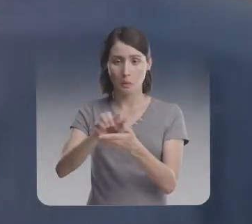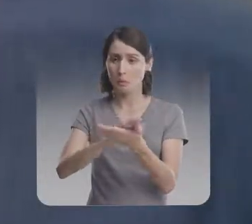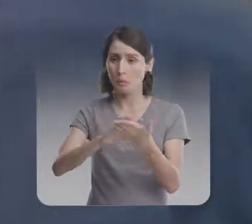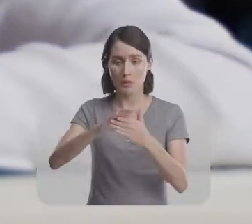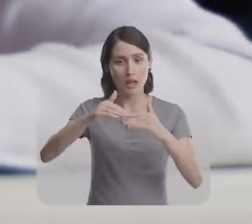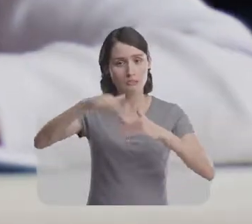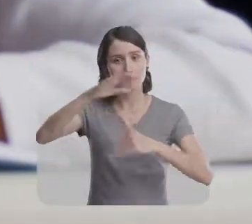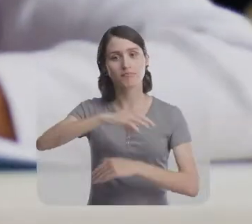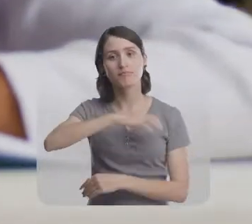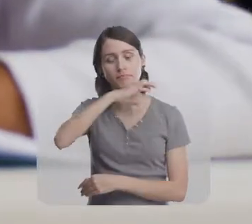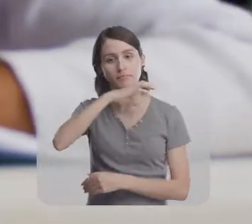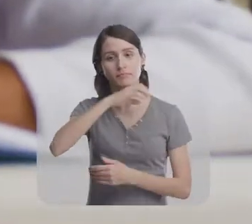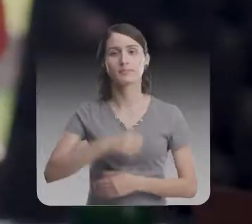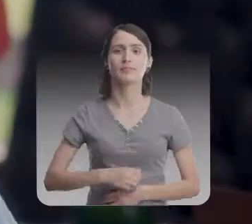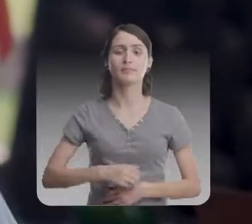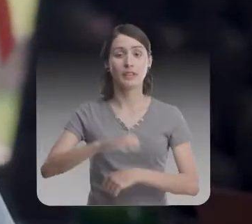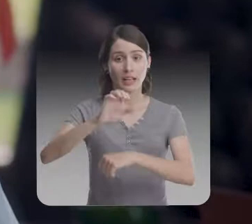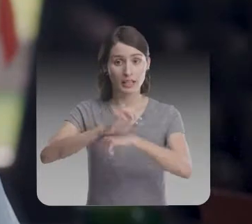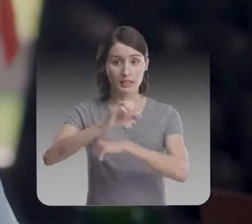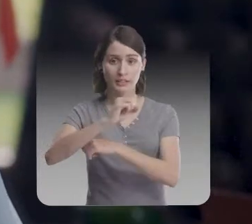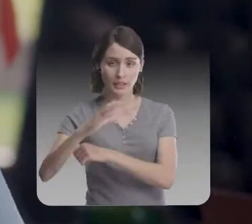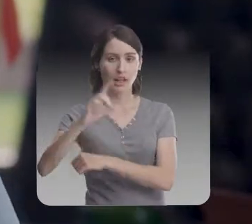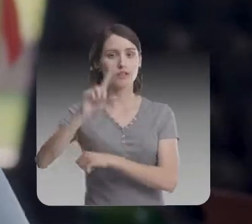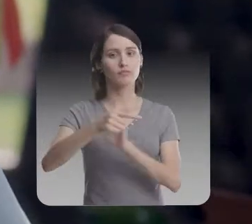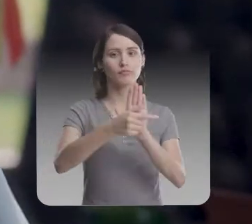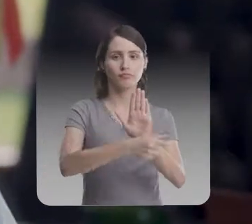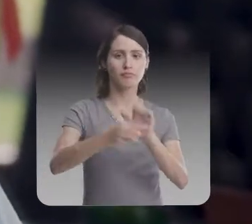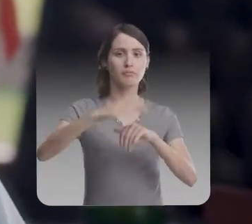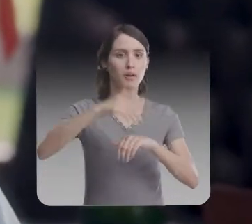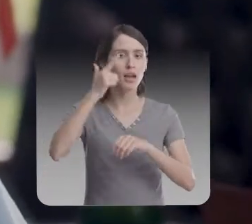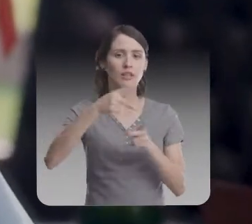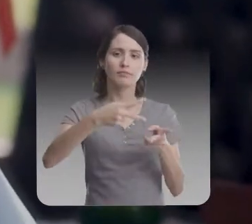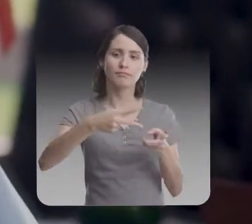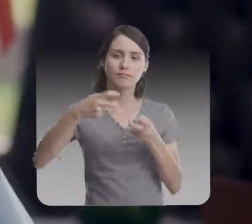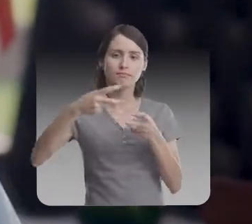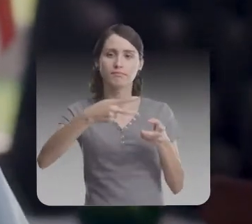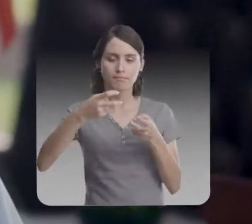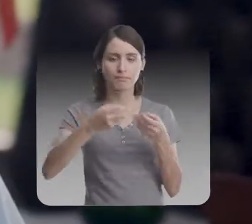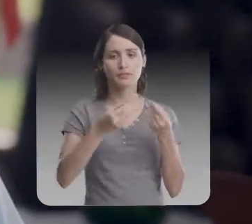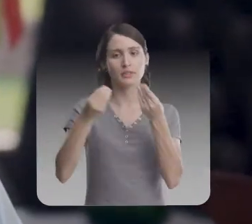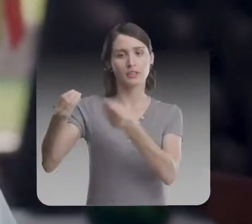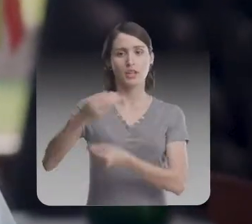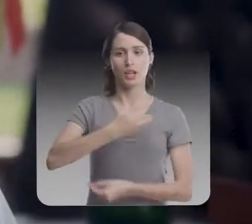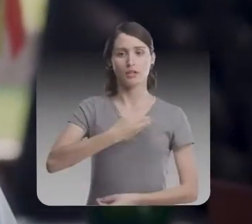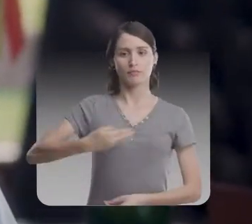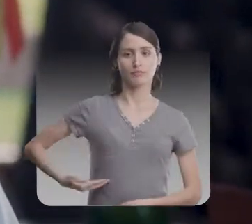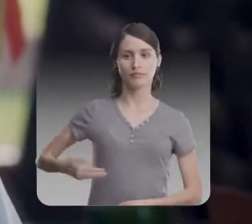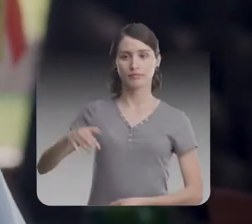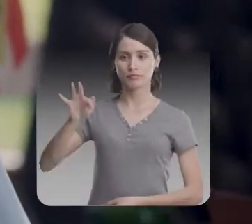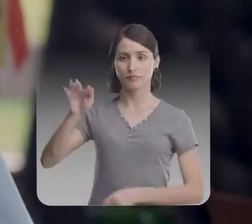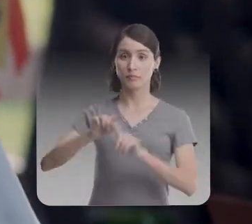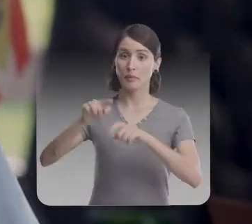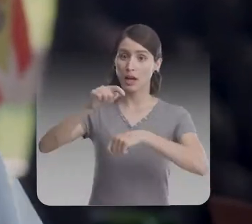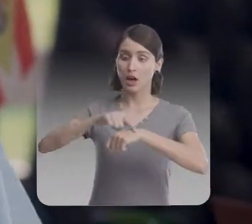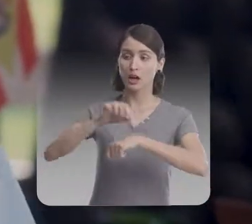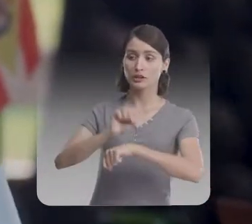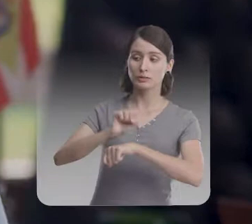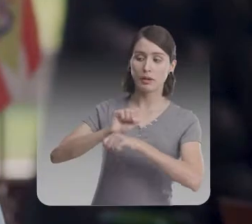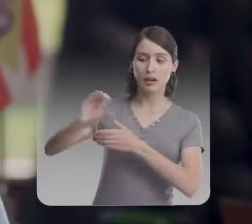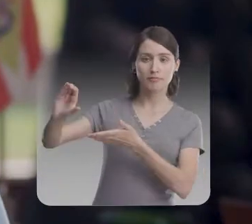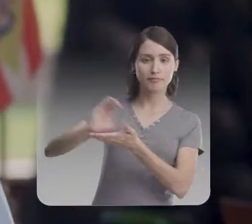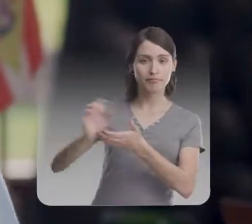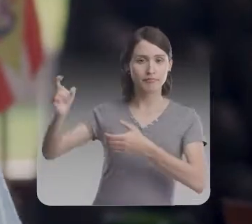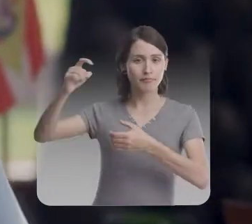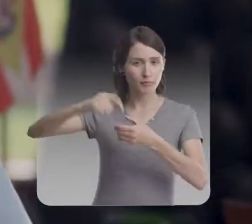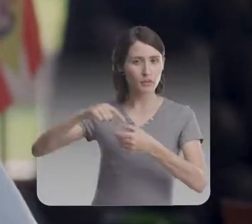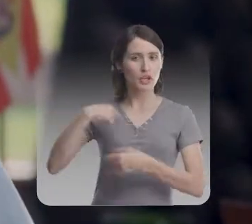e sem aumentar impostos. Santa Catarina é o sétimo estado que mais arrecada impostos para o governo federal. Mas quando o dinheiro volta para